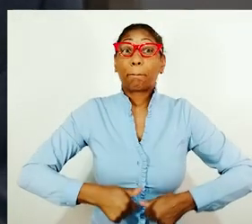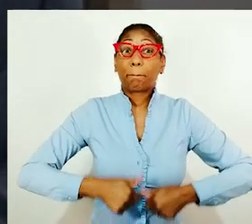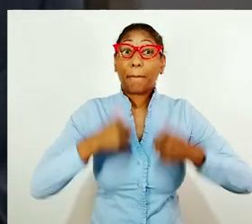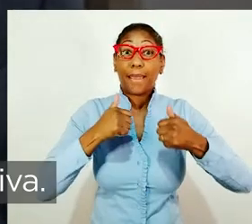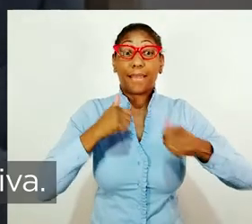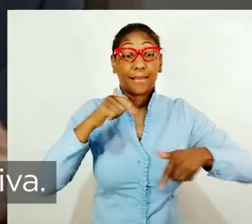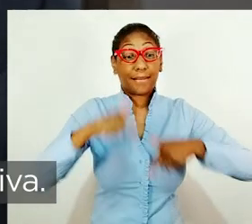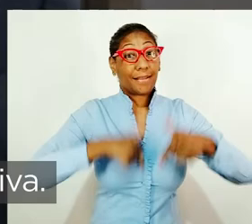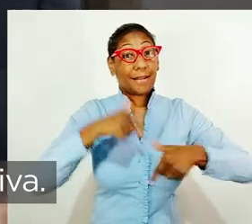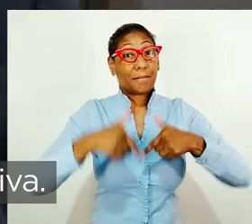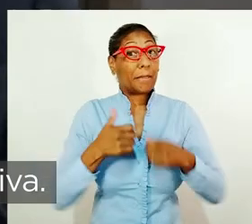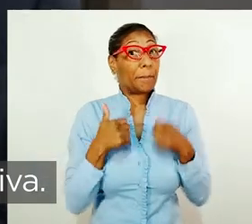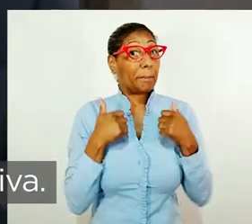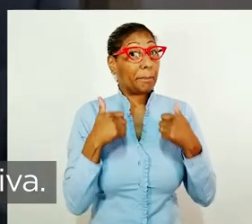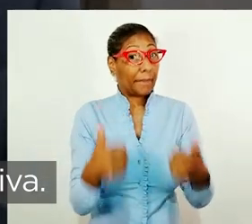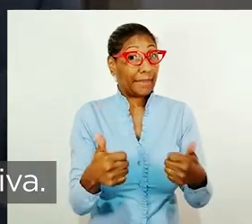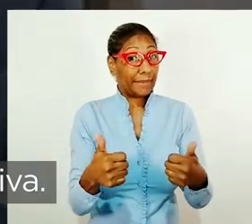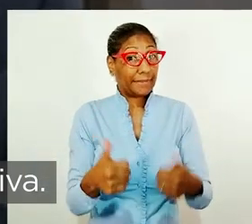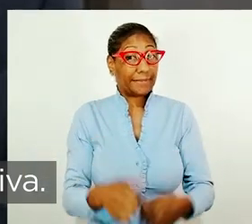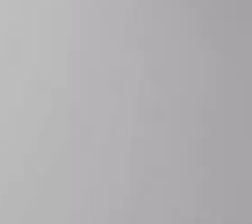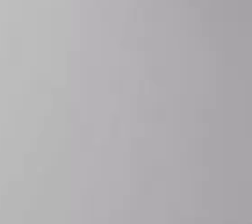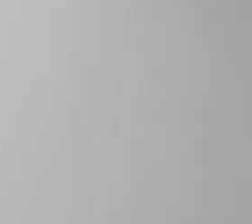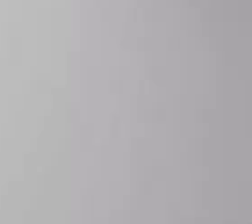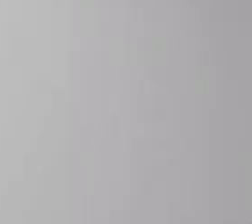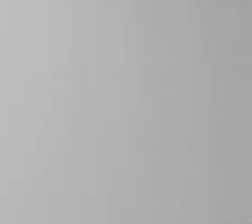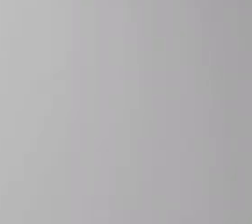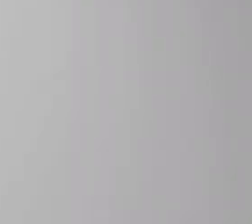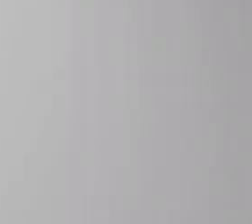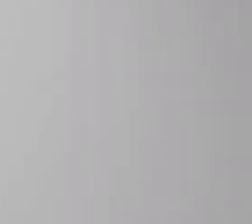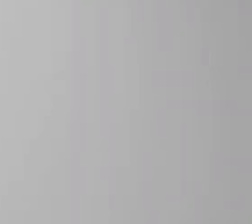sintam bem e que as pessoas trabalhem de maneira produtiva.